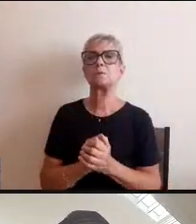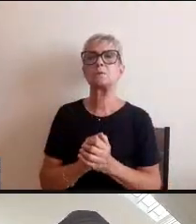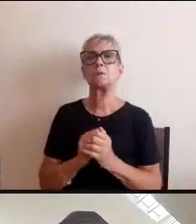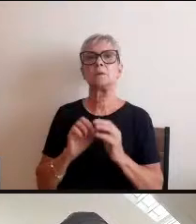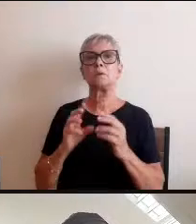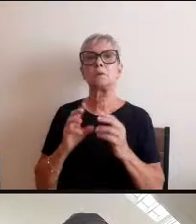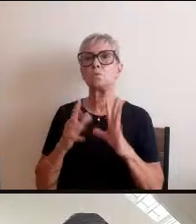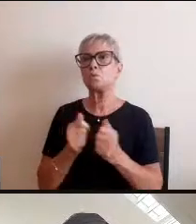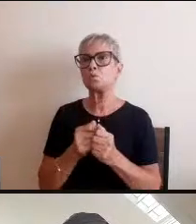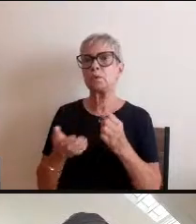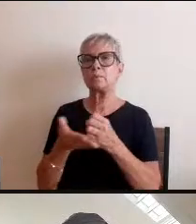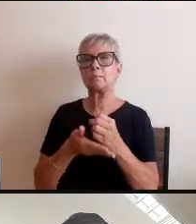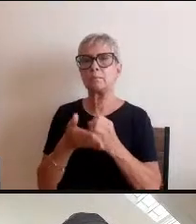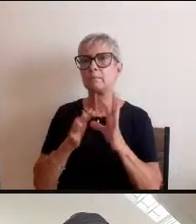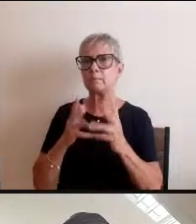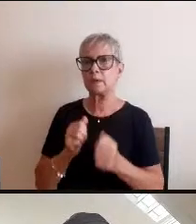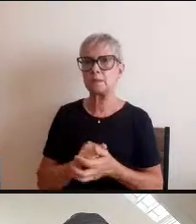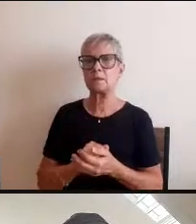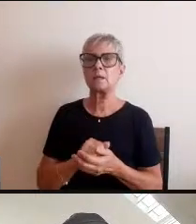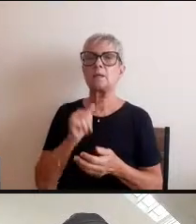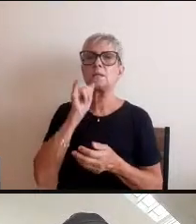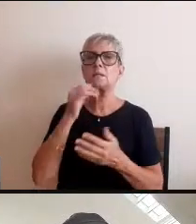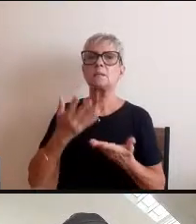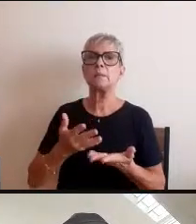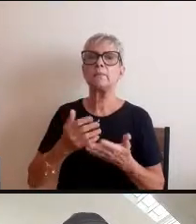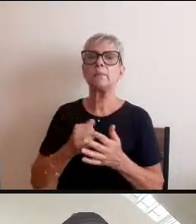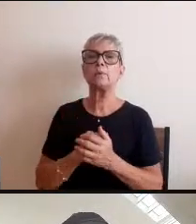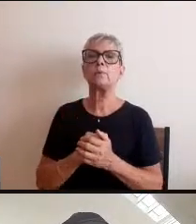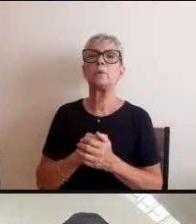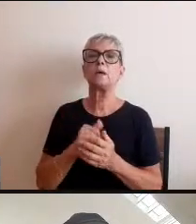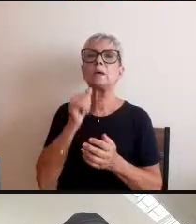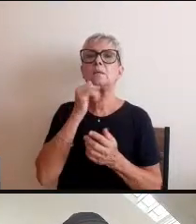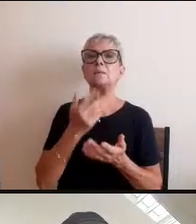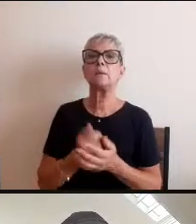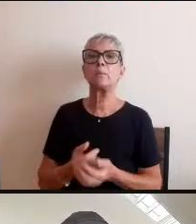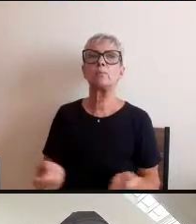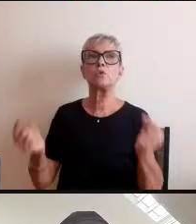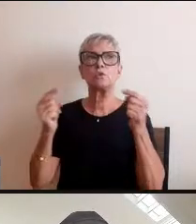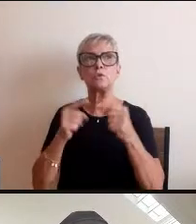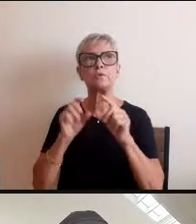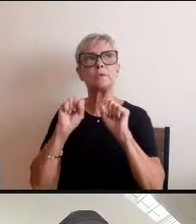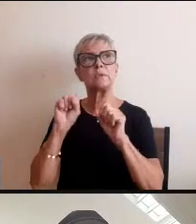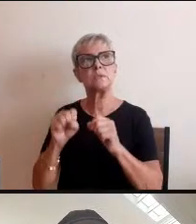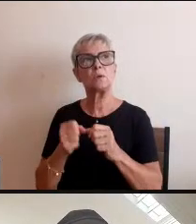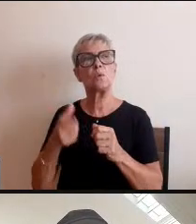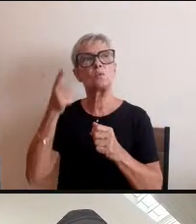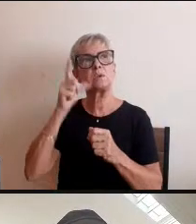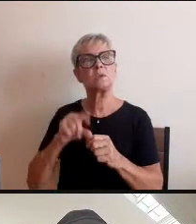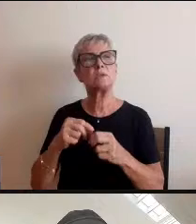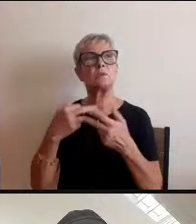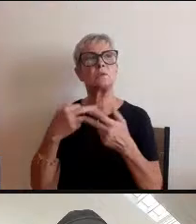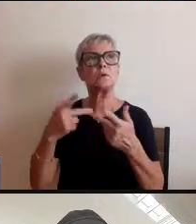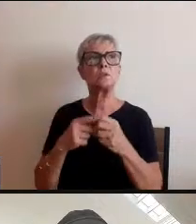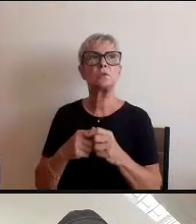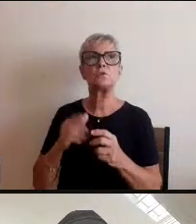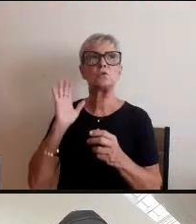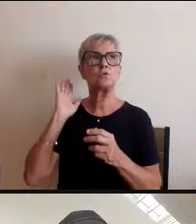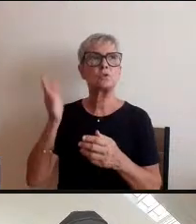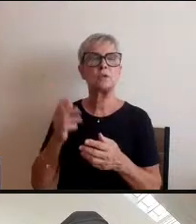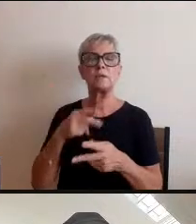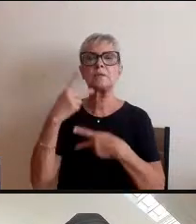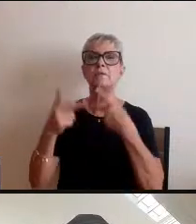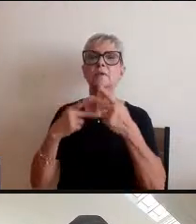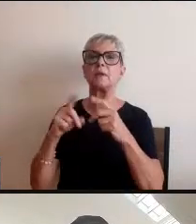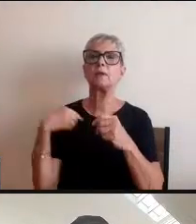basicamente isso ou seja os dispositivos estão aí capturando o tempo inteiro essa fala nossa aqui